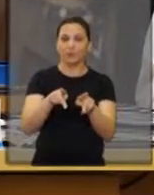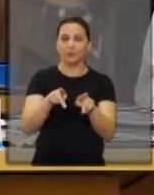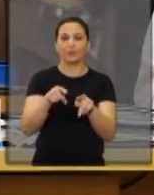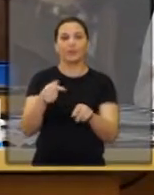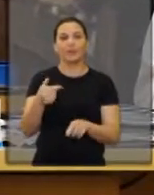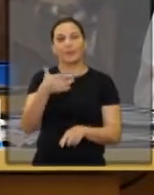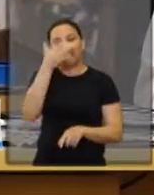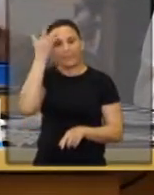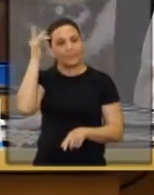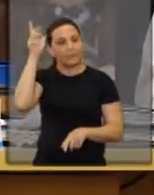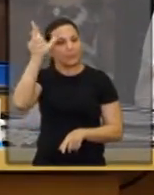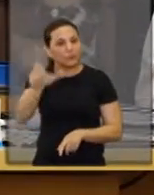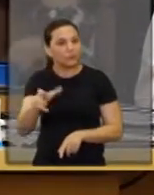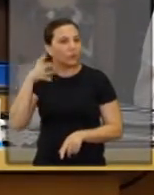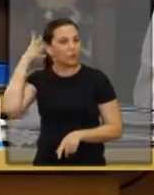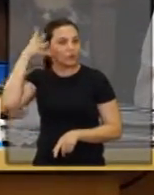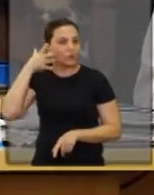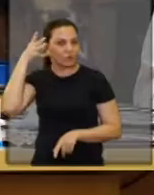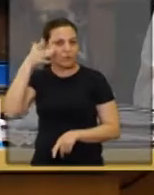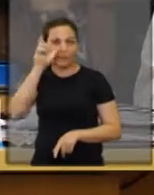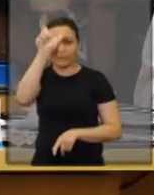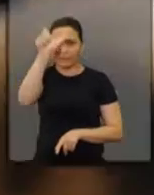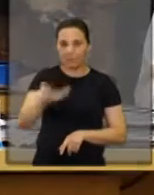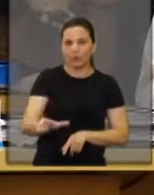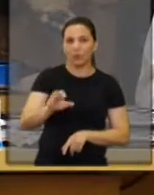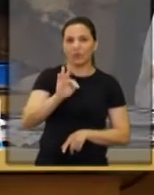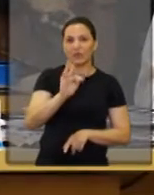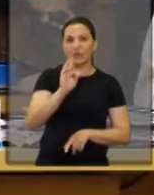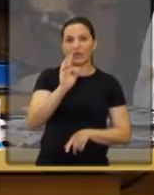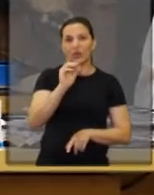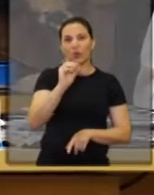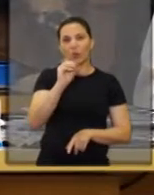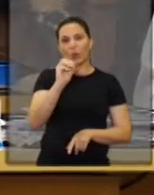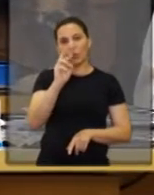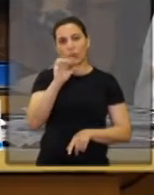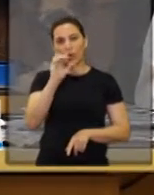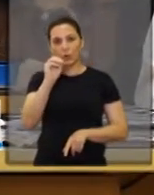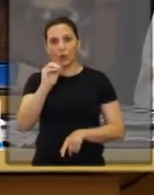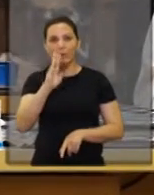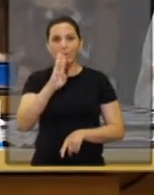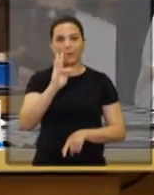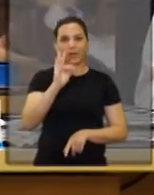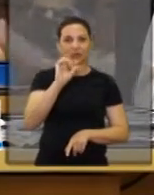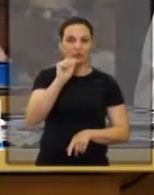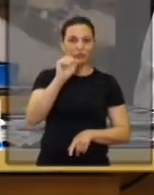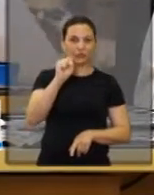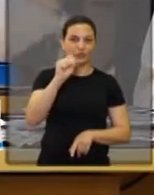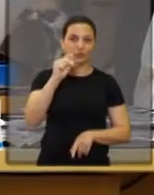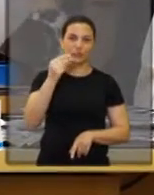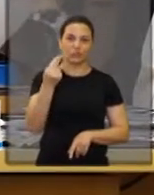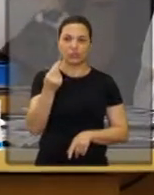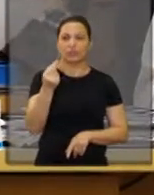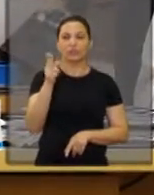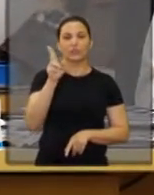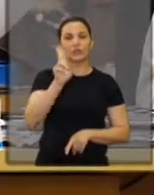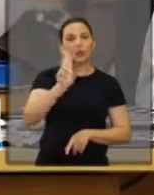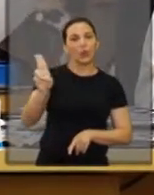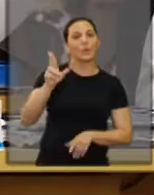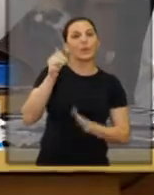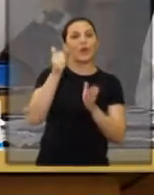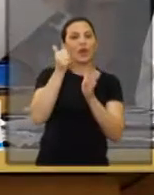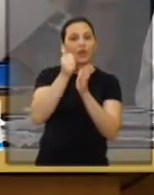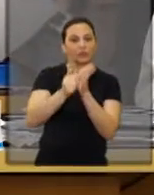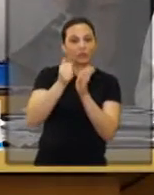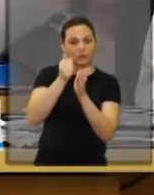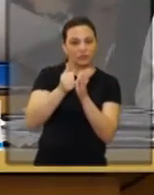Quem vai falar o uso da palavra vai ser o senhor Teodoro Borelli Bratifich, falará em nome da Associação de